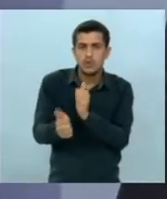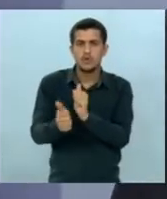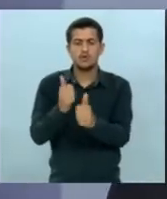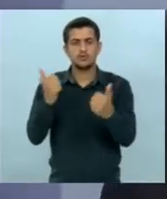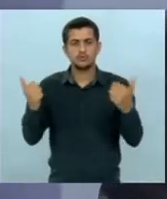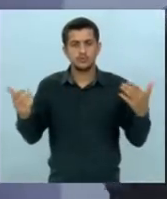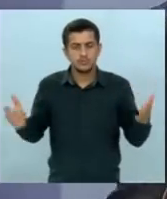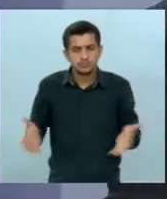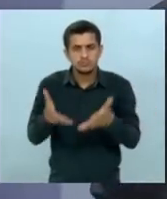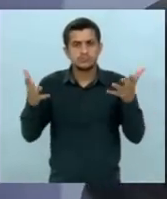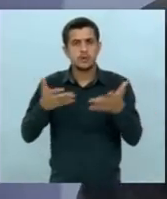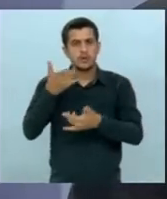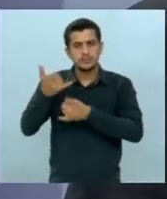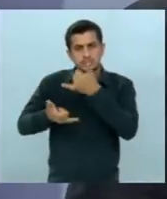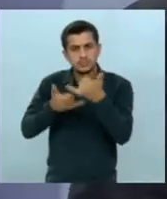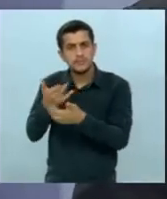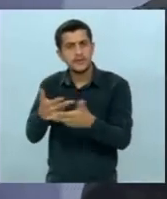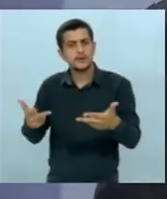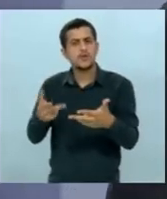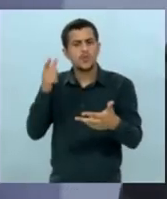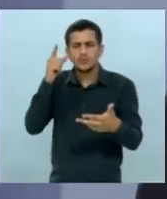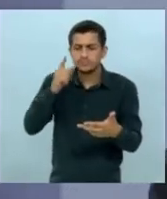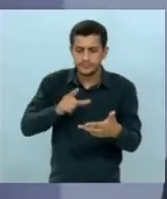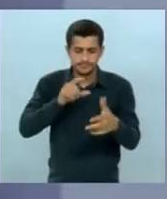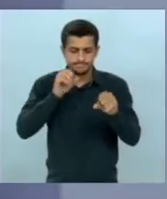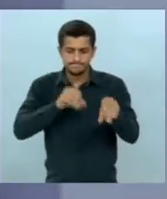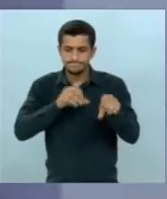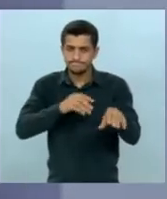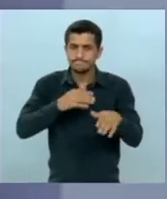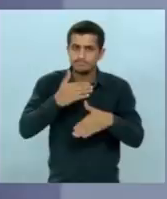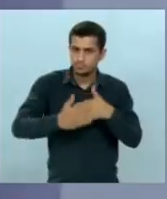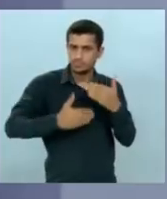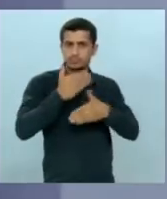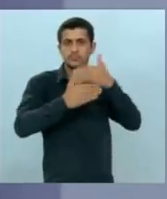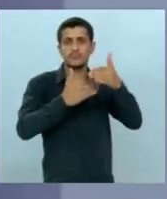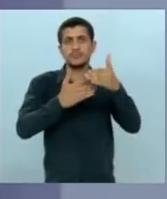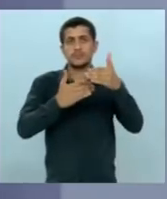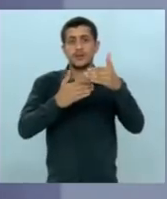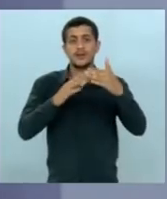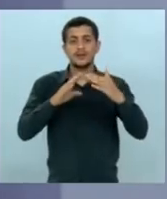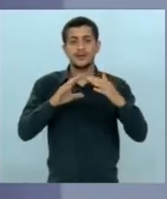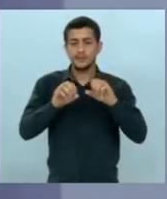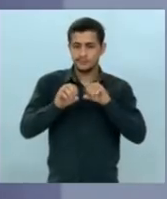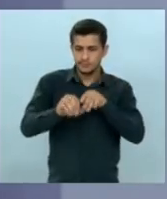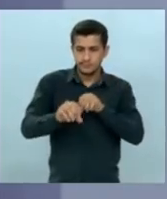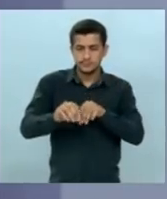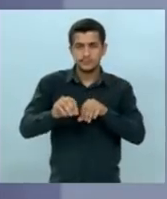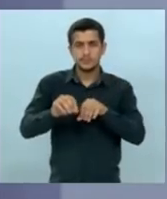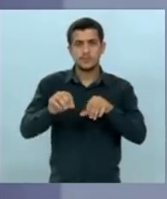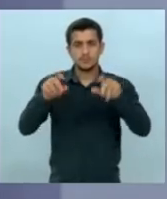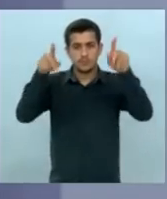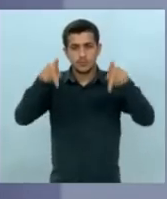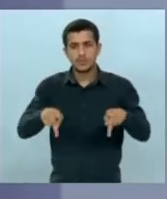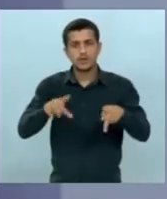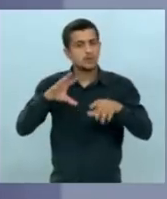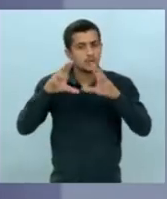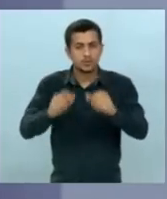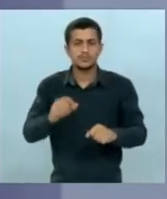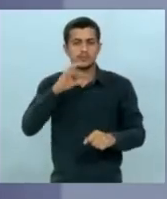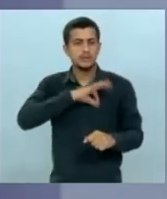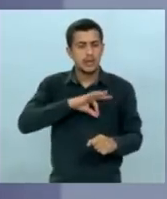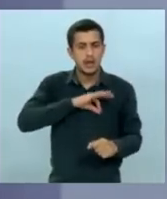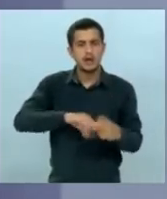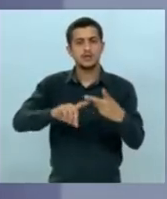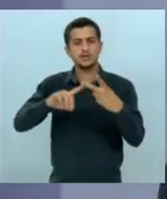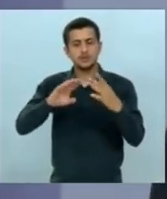lazer para a gente poder avançar o aprendizado dos alunos a educação pública é o todo é o salário é a escola é o